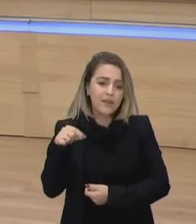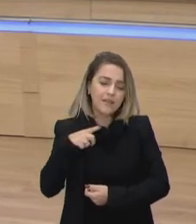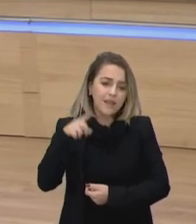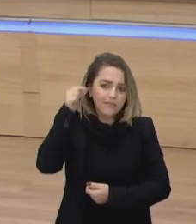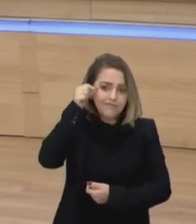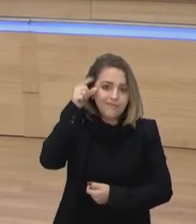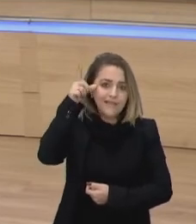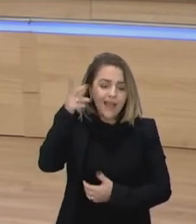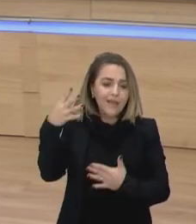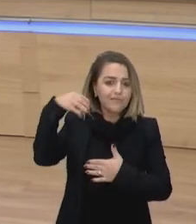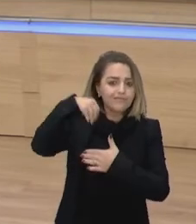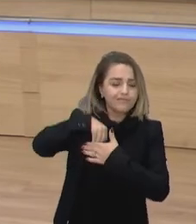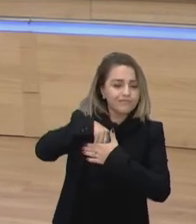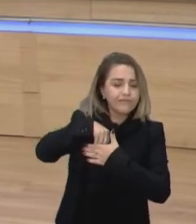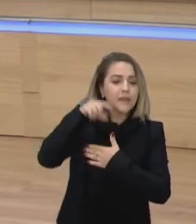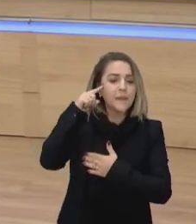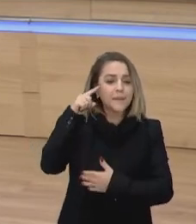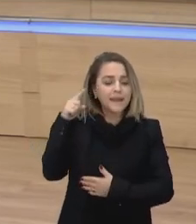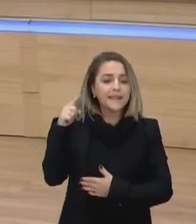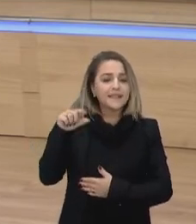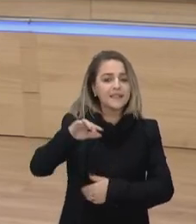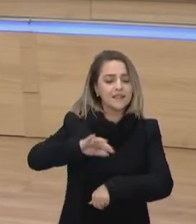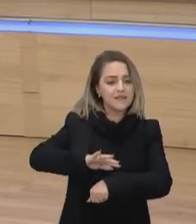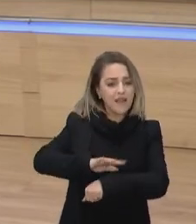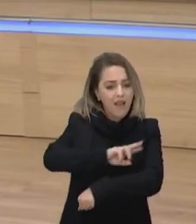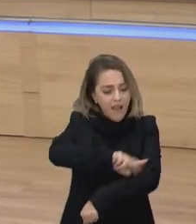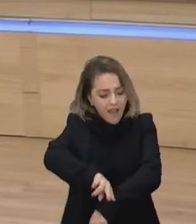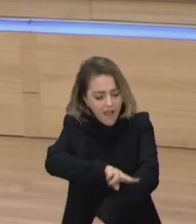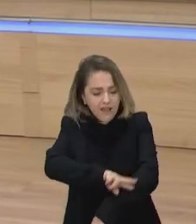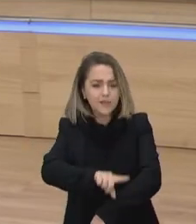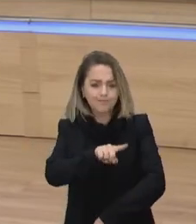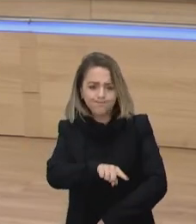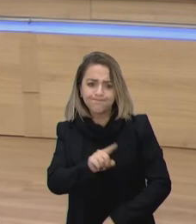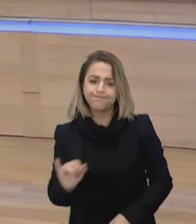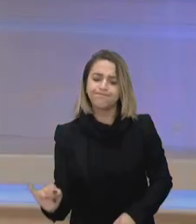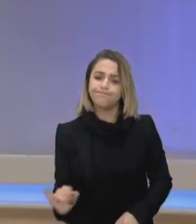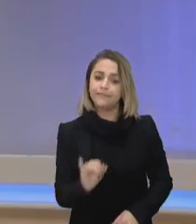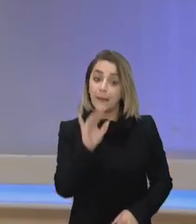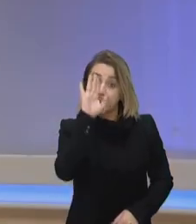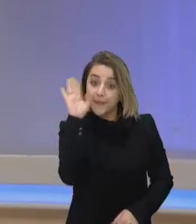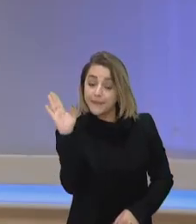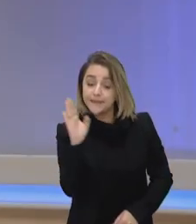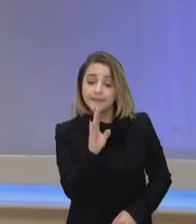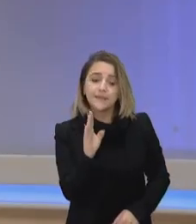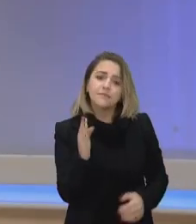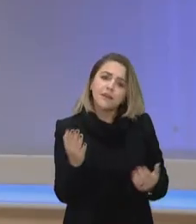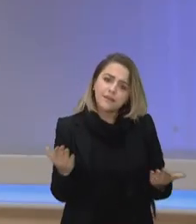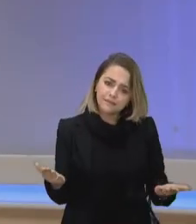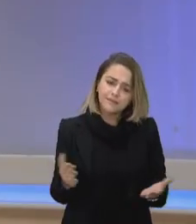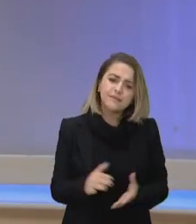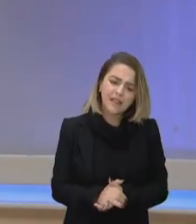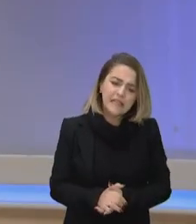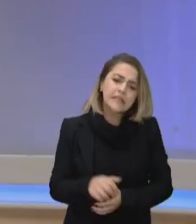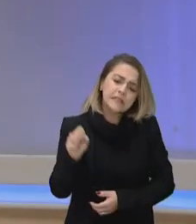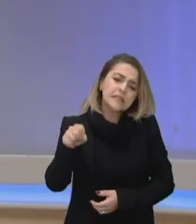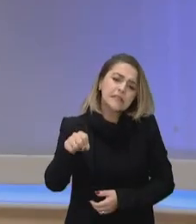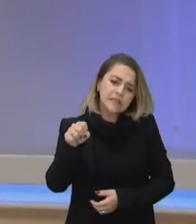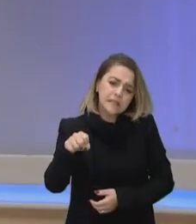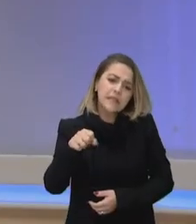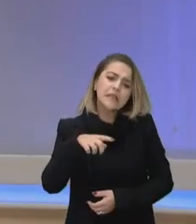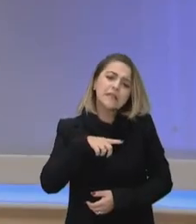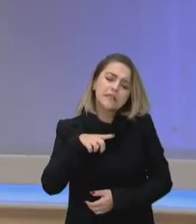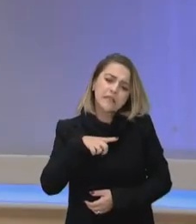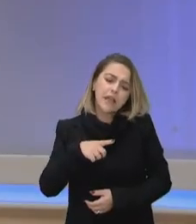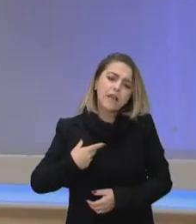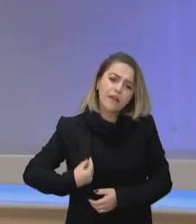ideia de que a raça é importante, enfim, e é algo que existe e